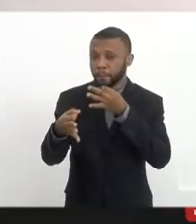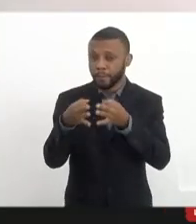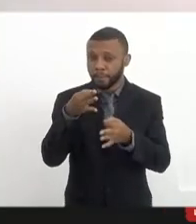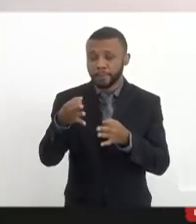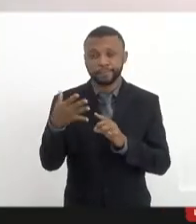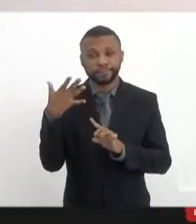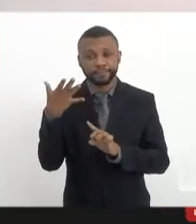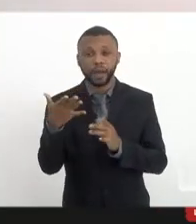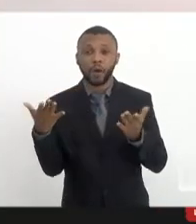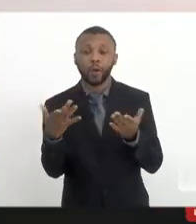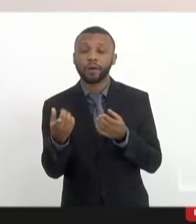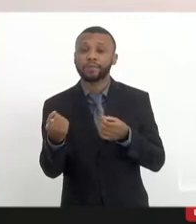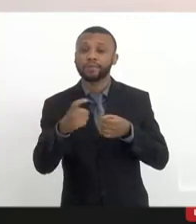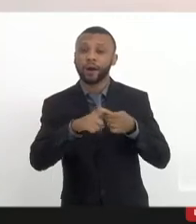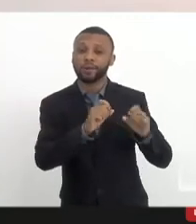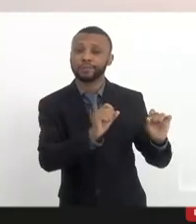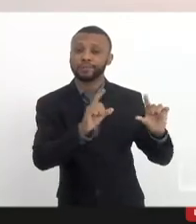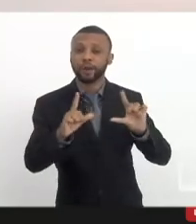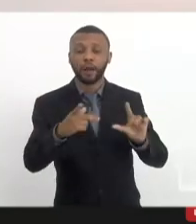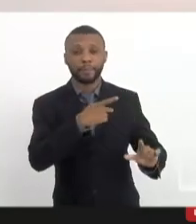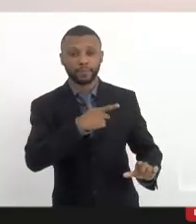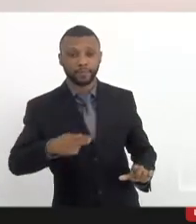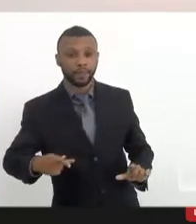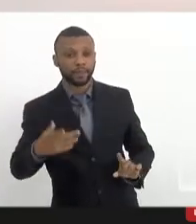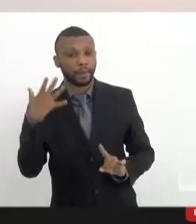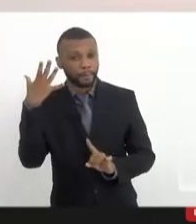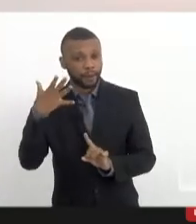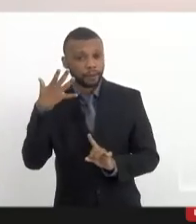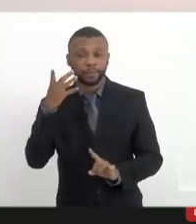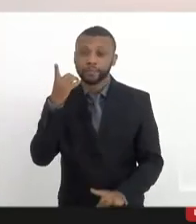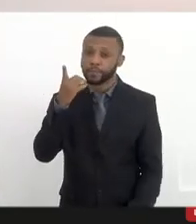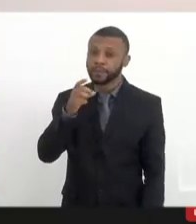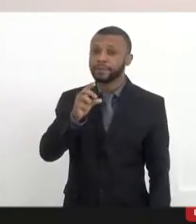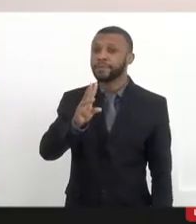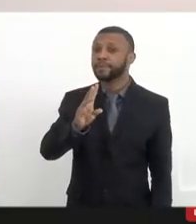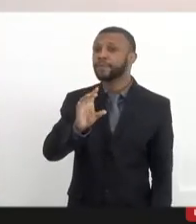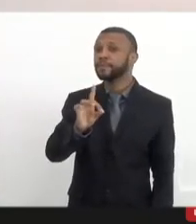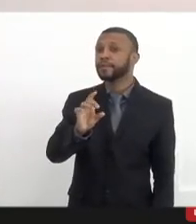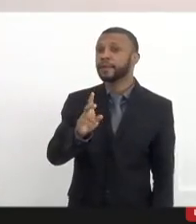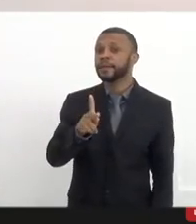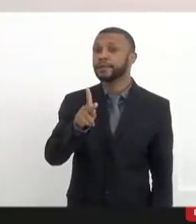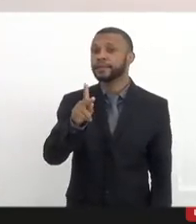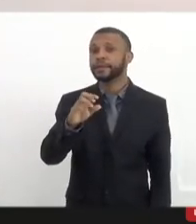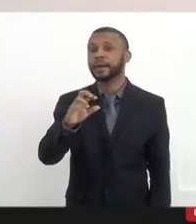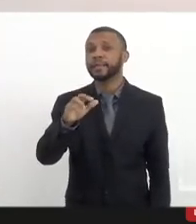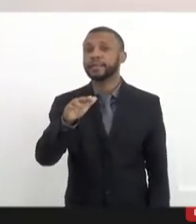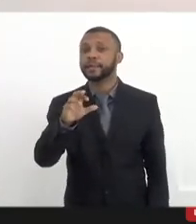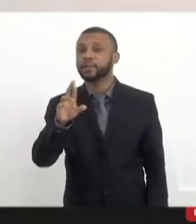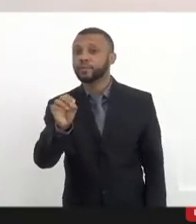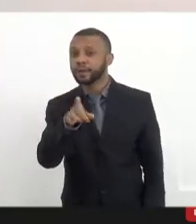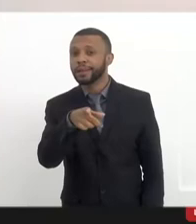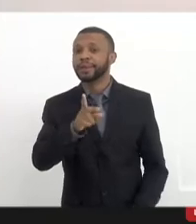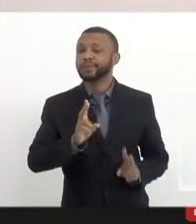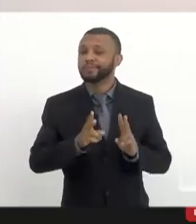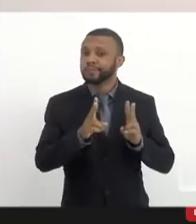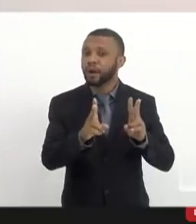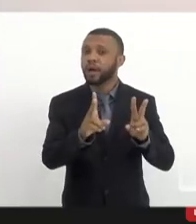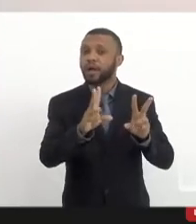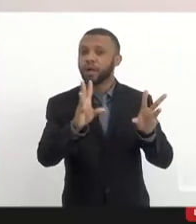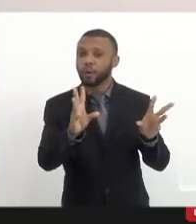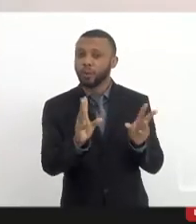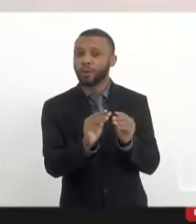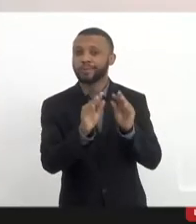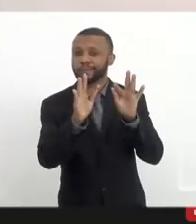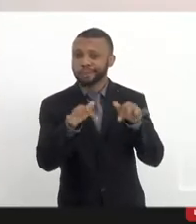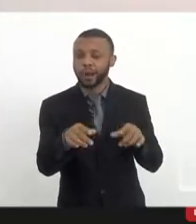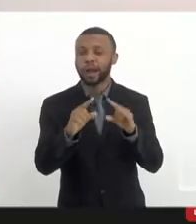Retomo agora a presidência e a palavra para o nosso deputado Valdeque Carneiro, para que ele proceda com os encaminhamentos e conclua a nossa